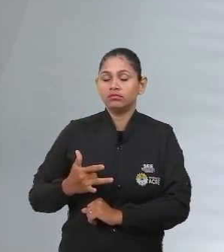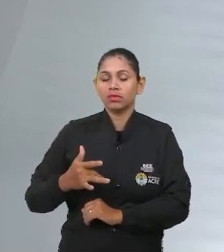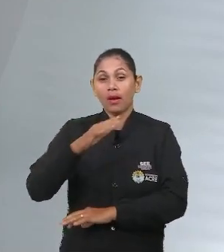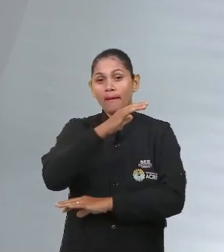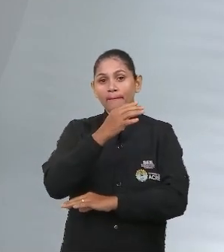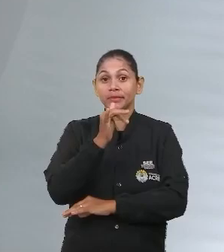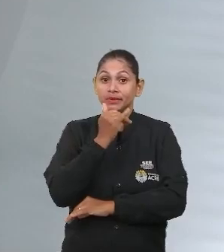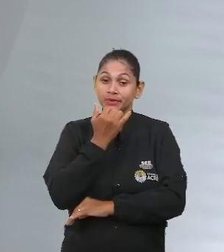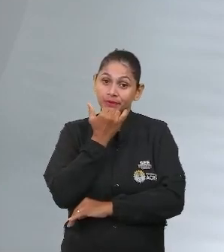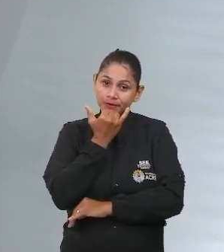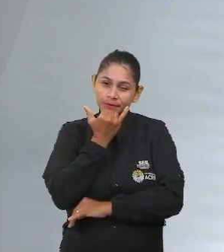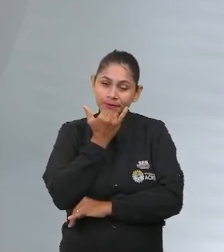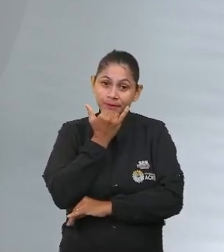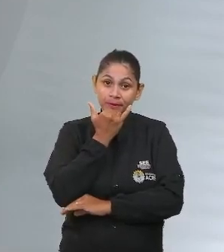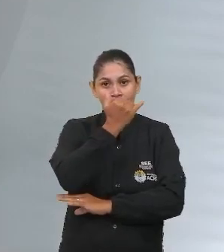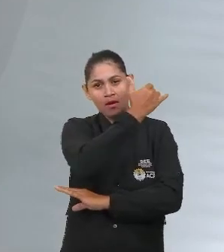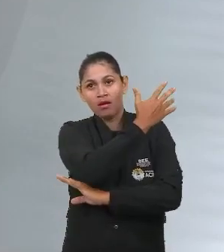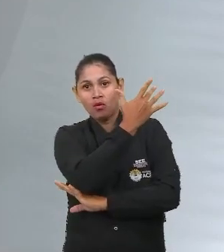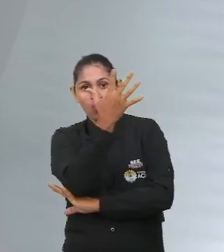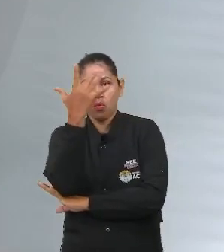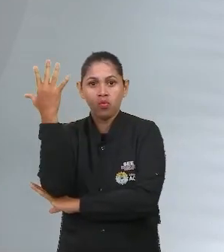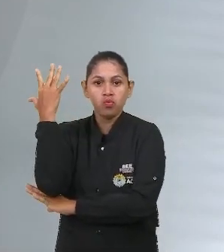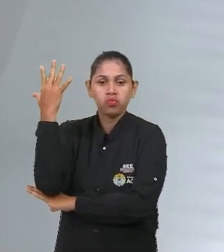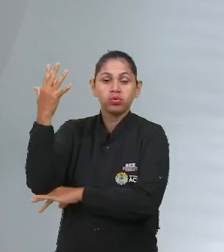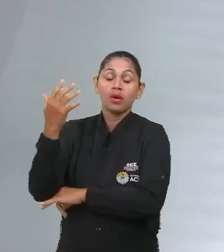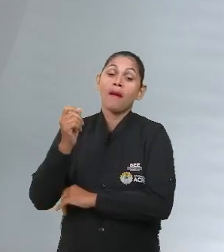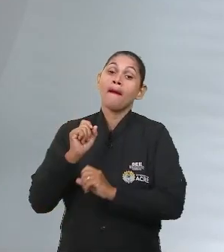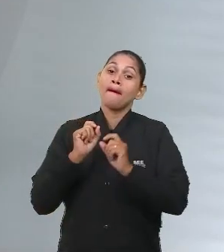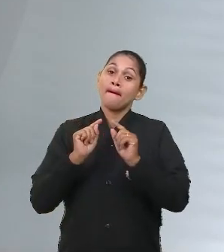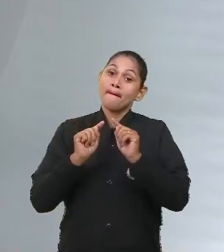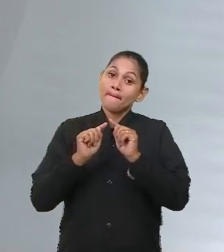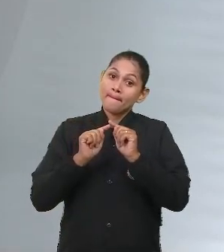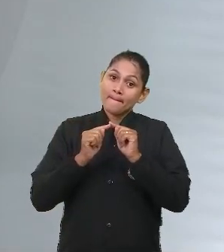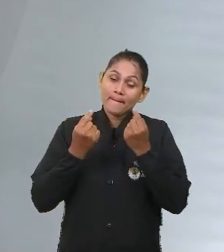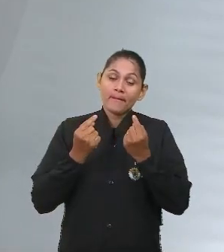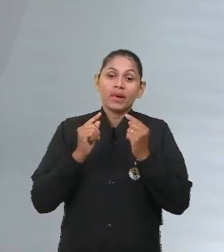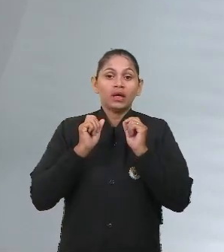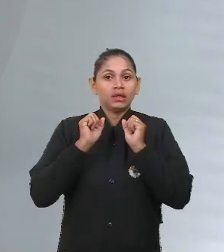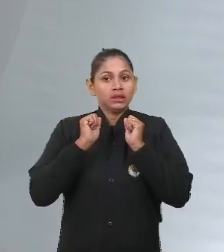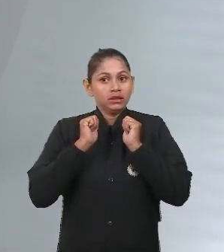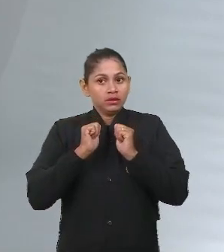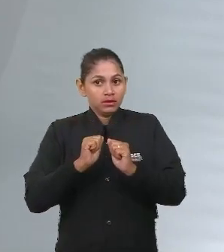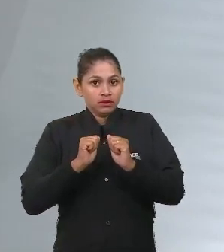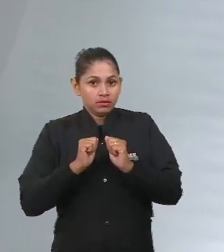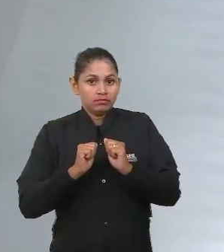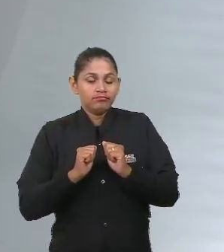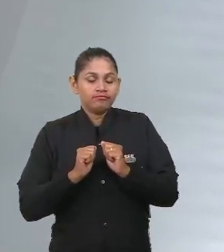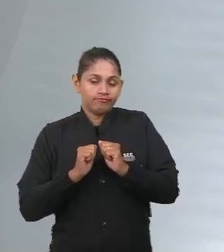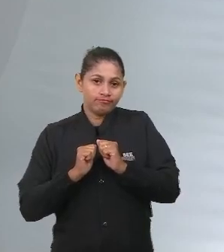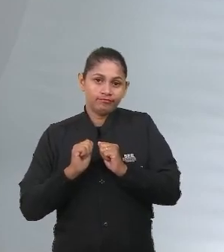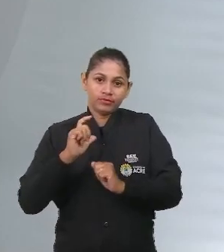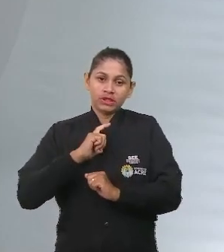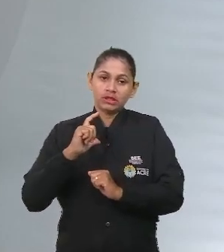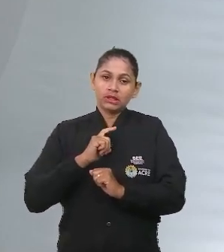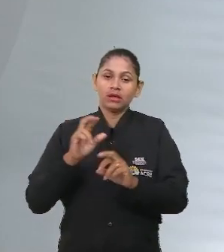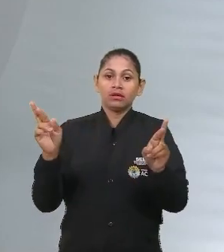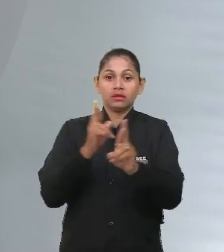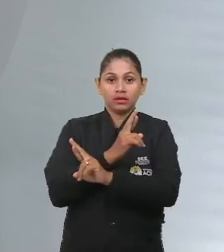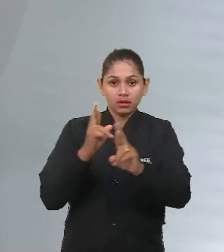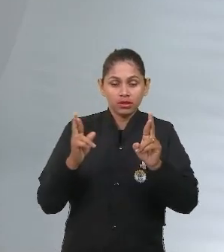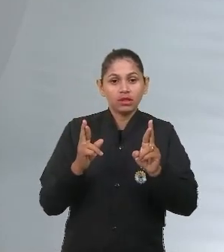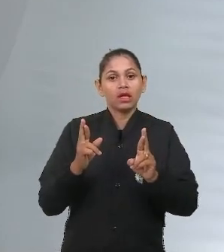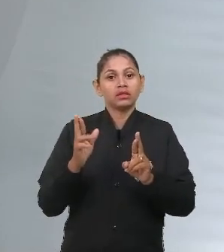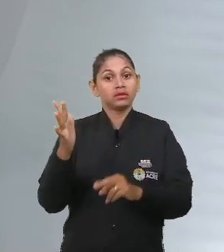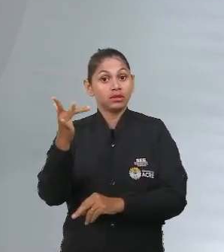ambiente, mas poderia muito bem cair uma temática e relacionar isso à questão da saúde e à questão do bem